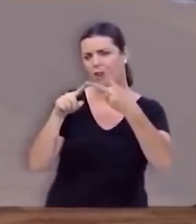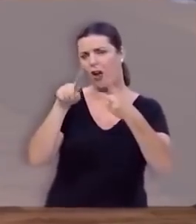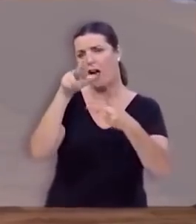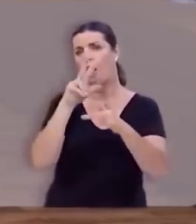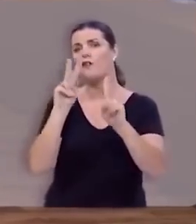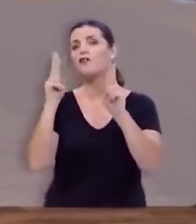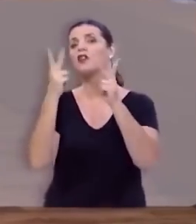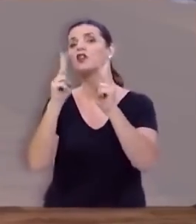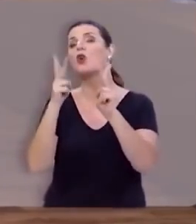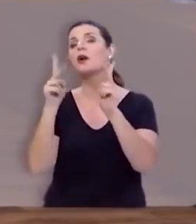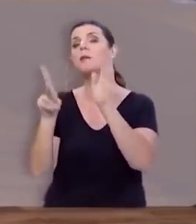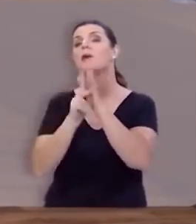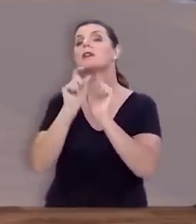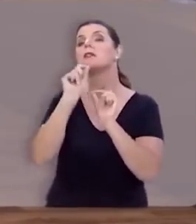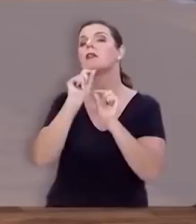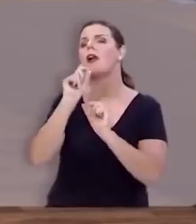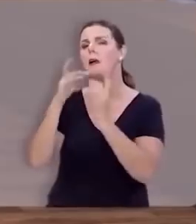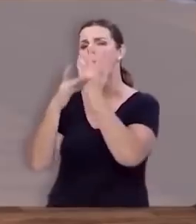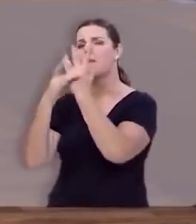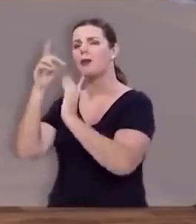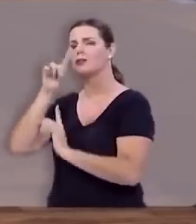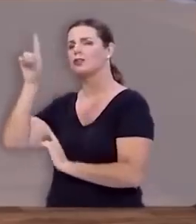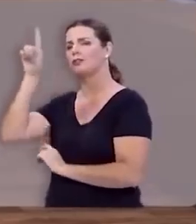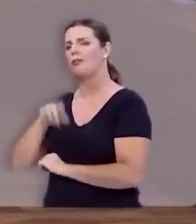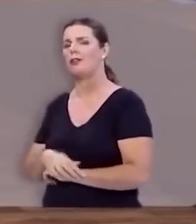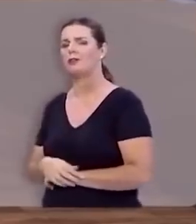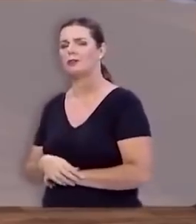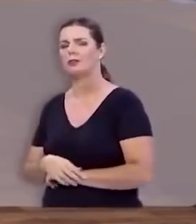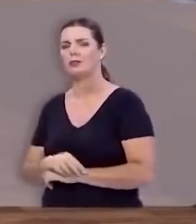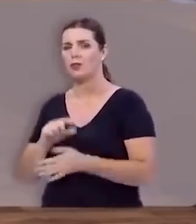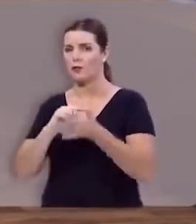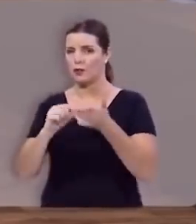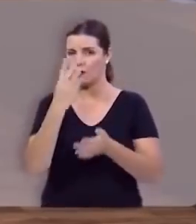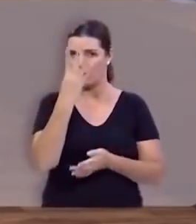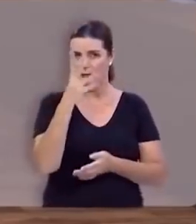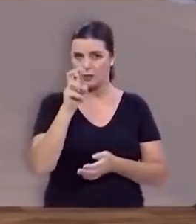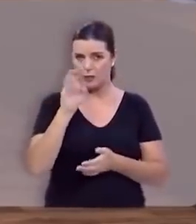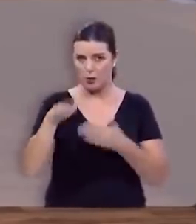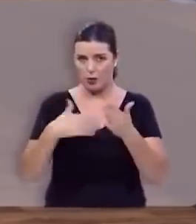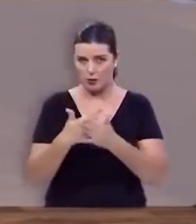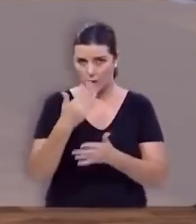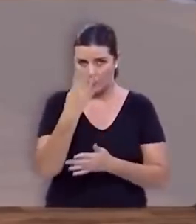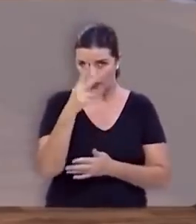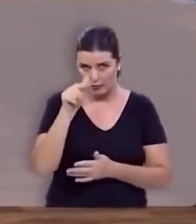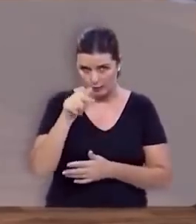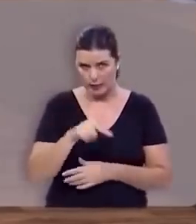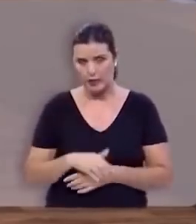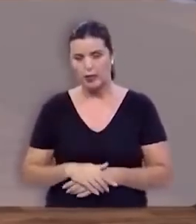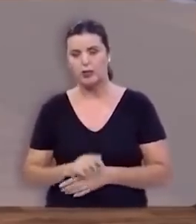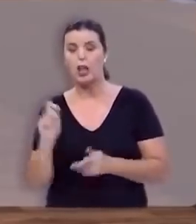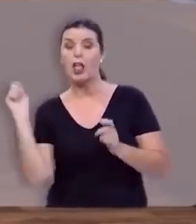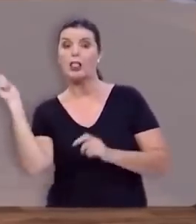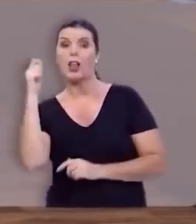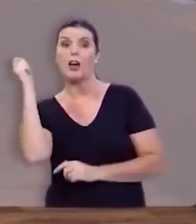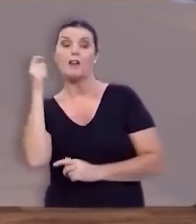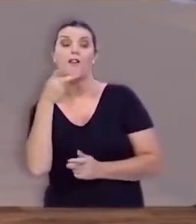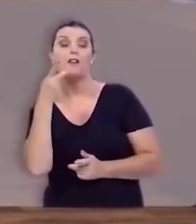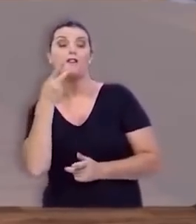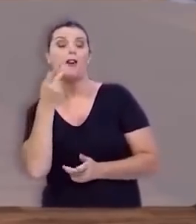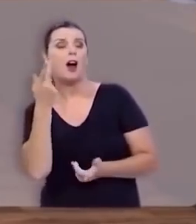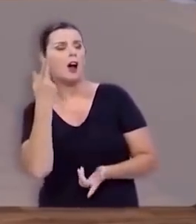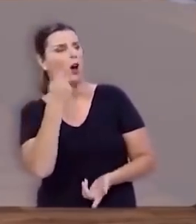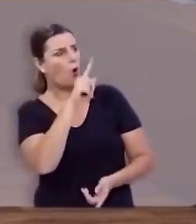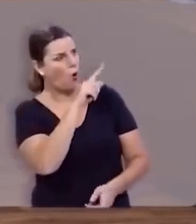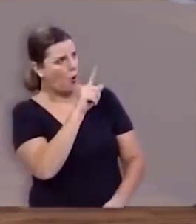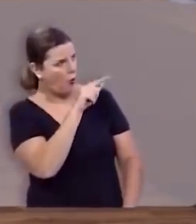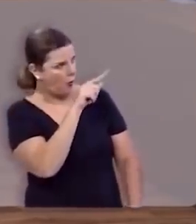a vitória vem das mãos de Deus. Nos versos 45 a 47, Davi vai dizer para